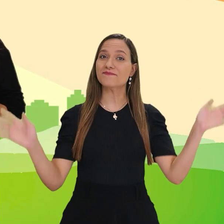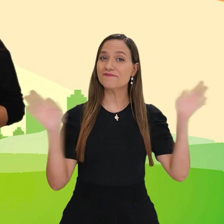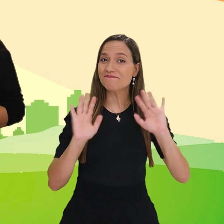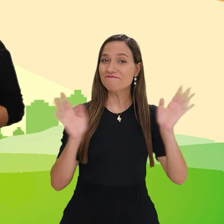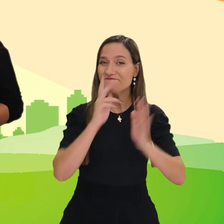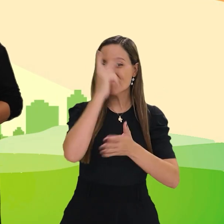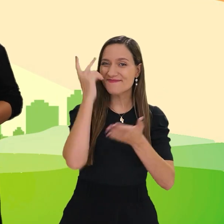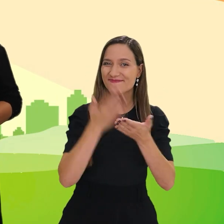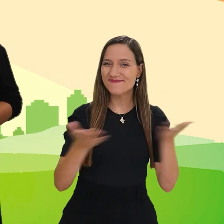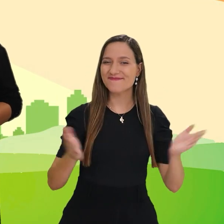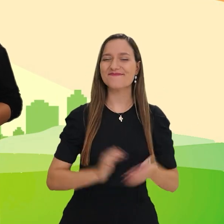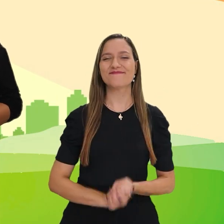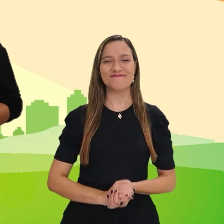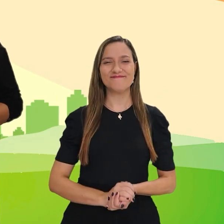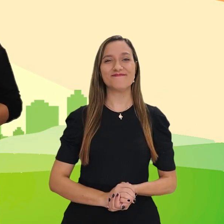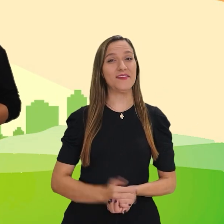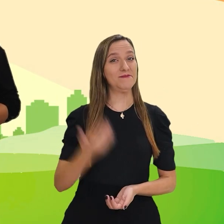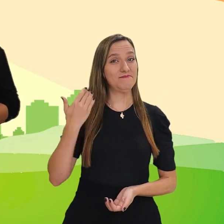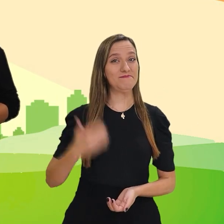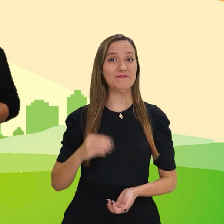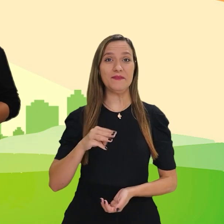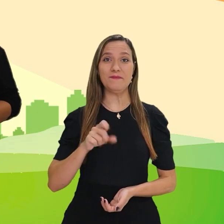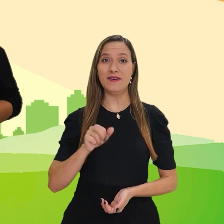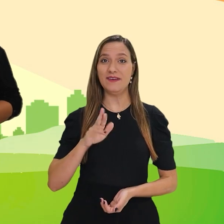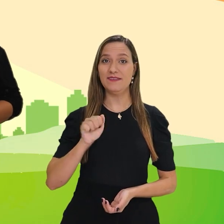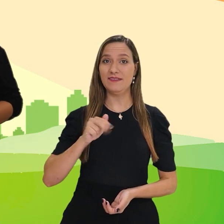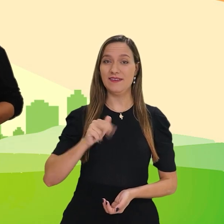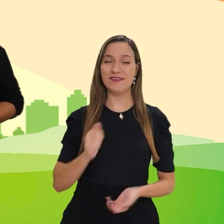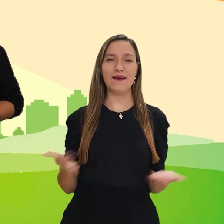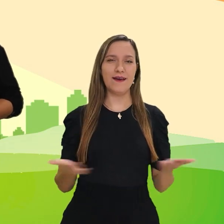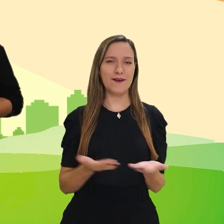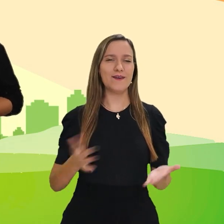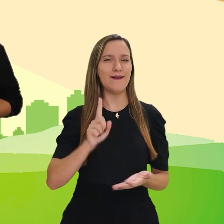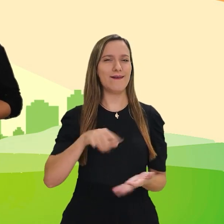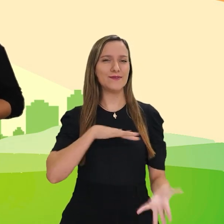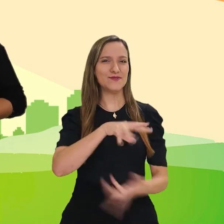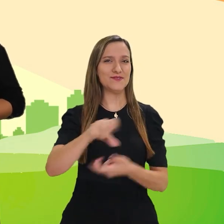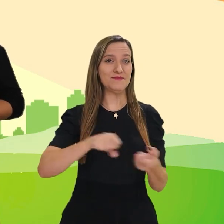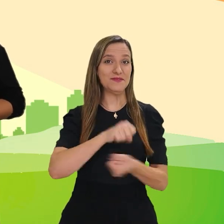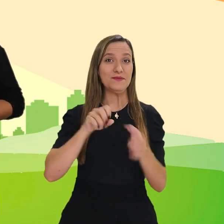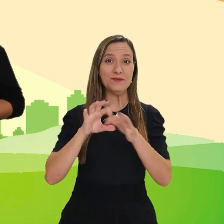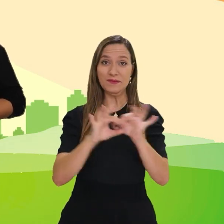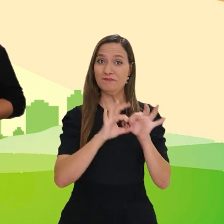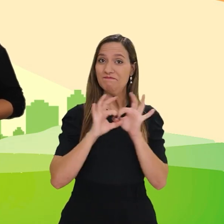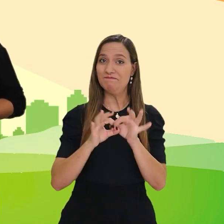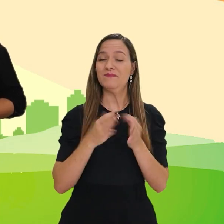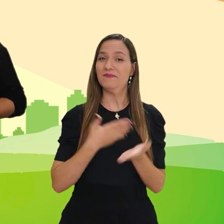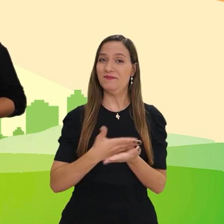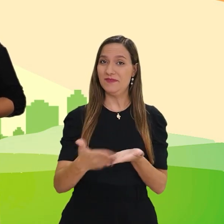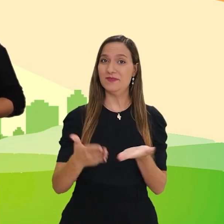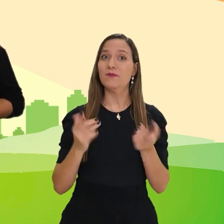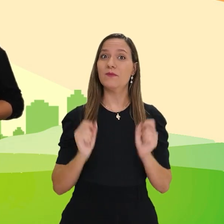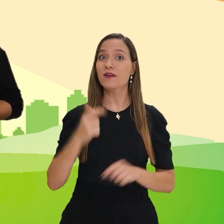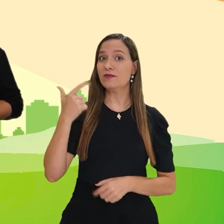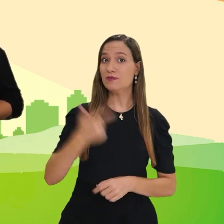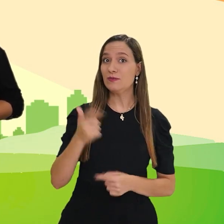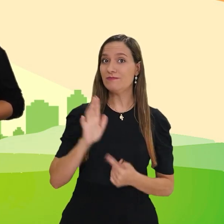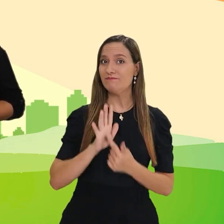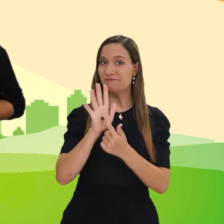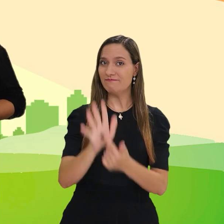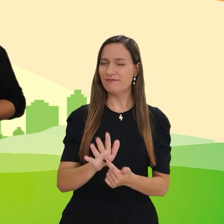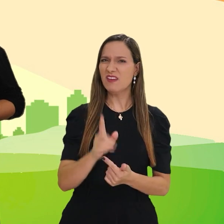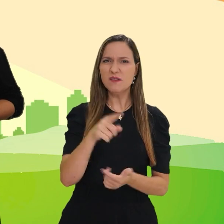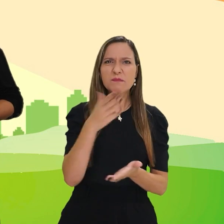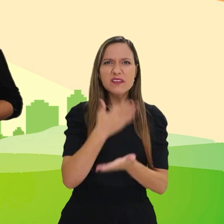Oi, gente! Eu sou a professora Mariana e esse é o Sustentabilidade em Conexão. Estamos começando o nosso segundo